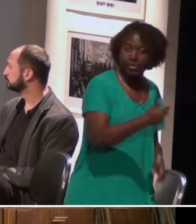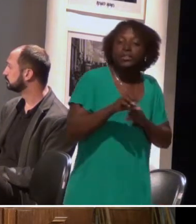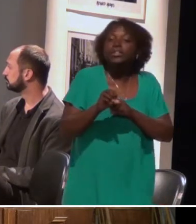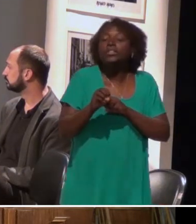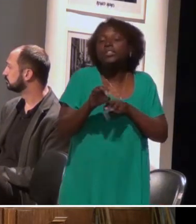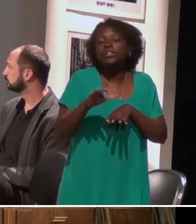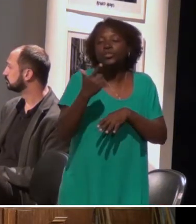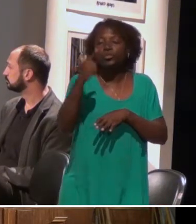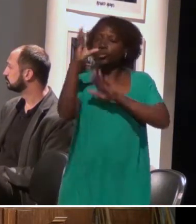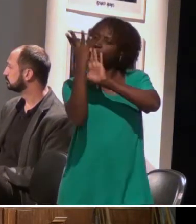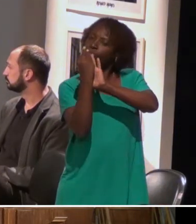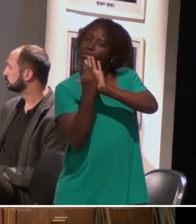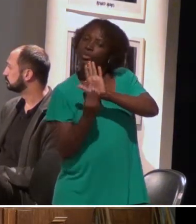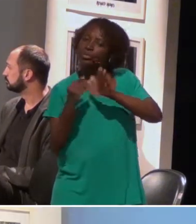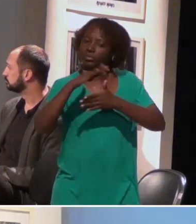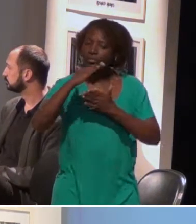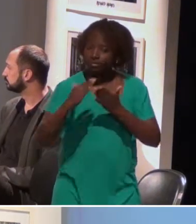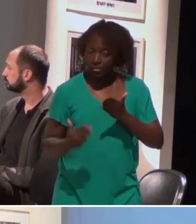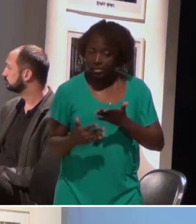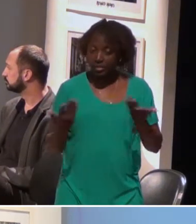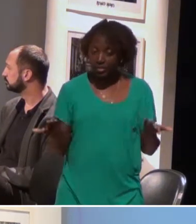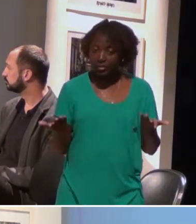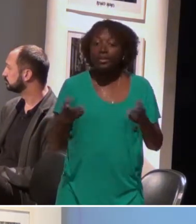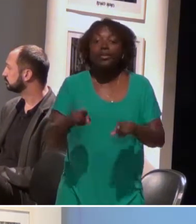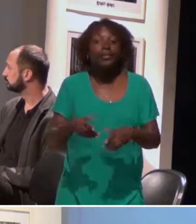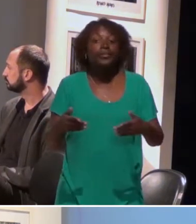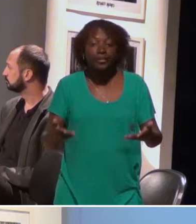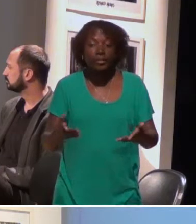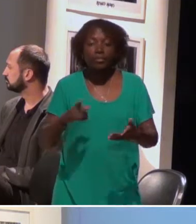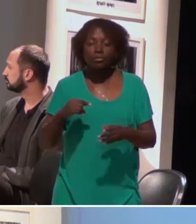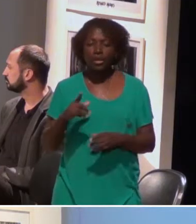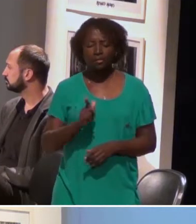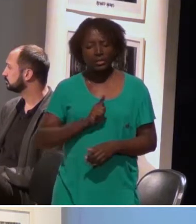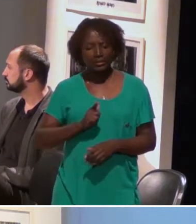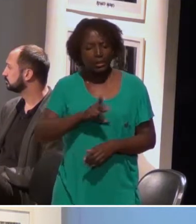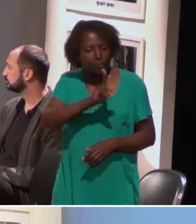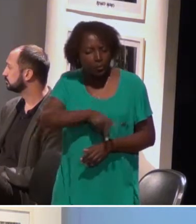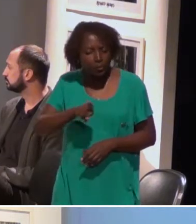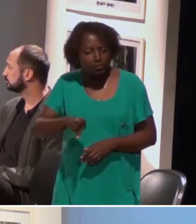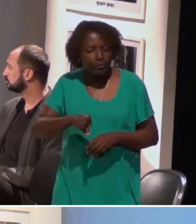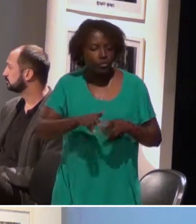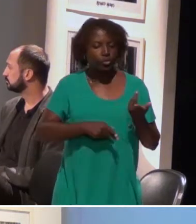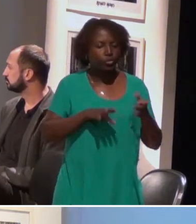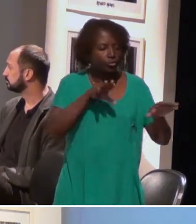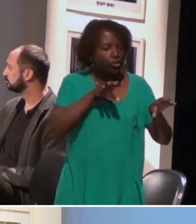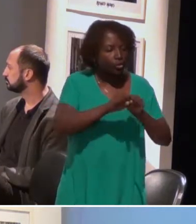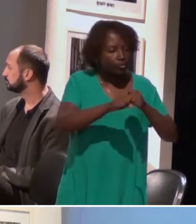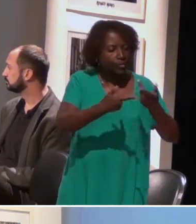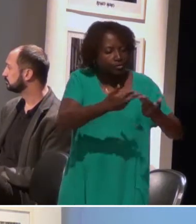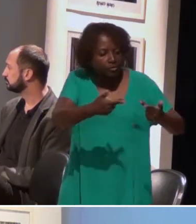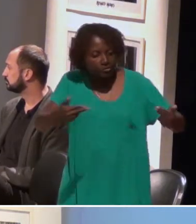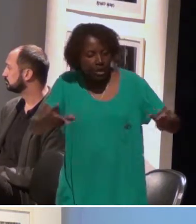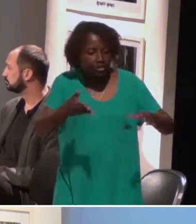de outros conteúdos em Libras. E aí é nesse caso que nós temos professores específicos por áreas para atender